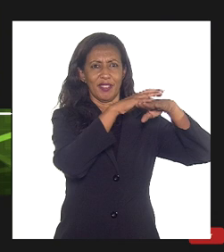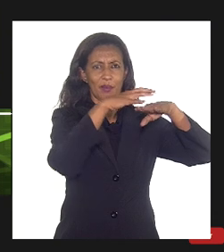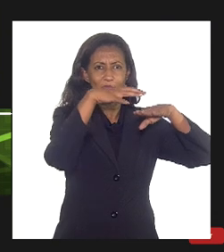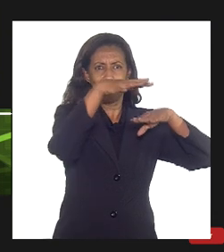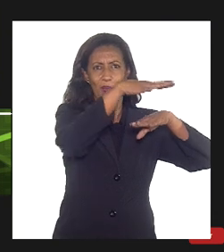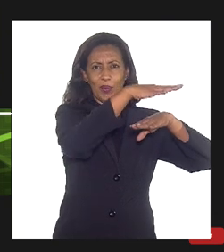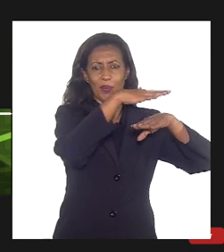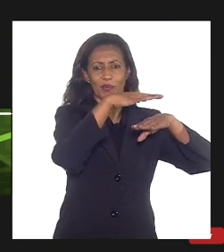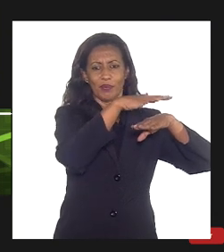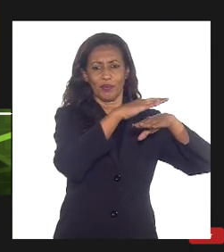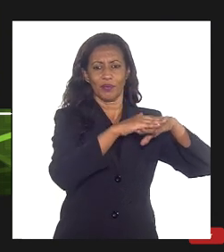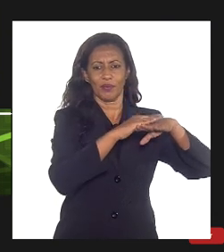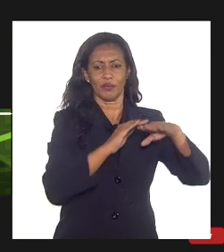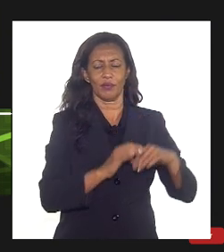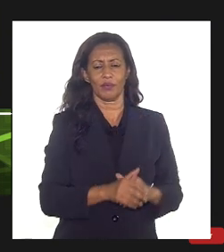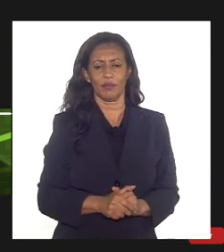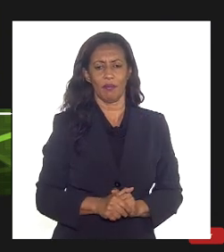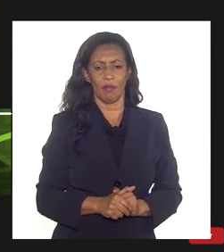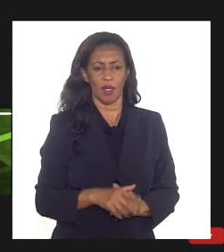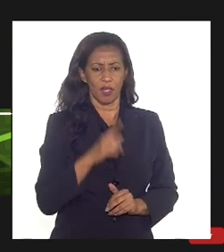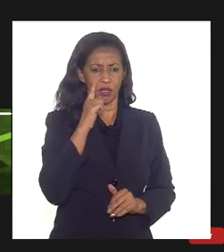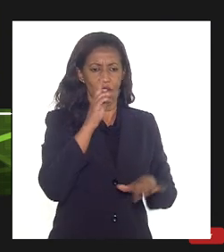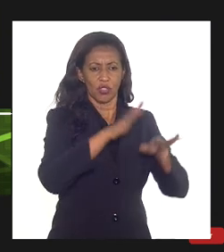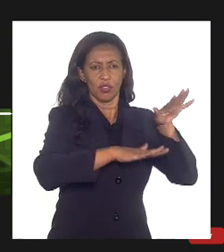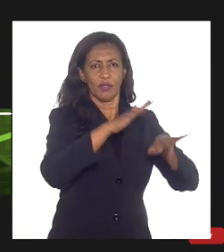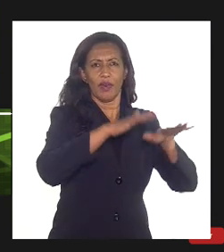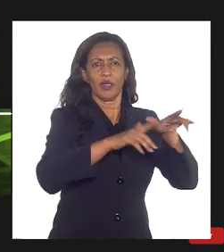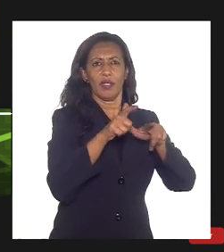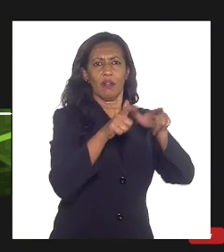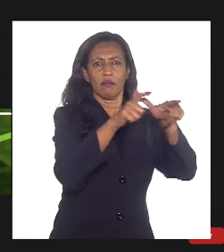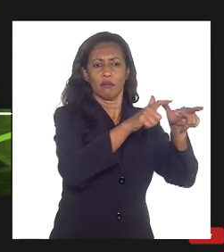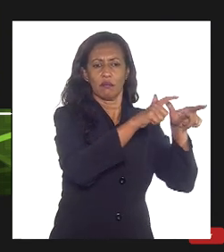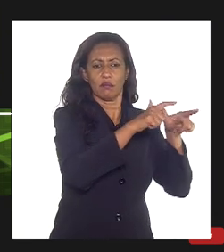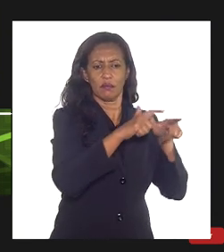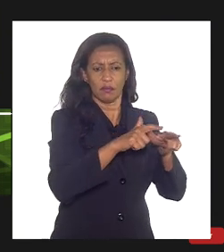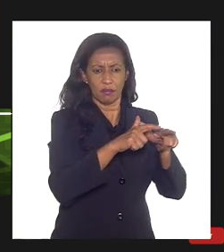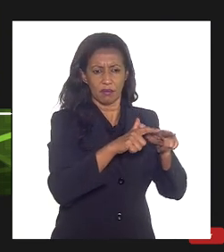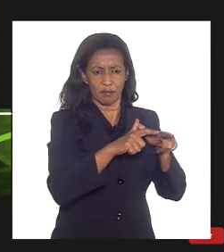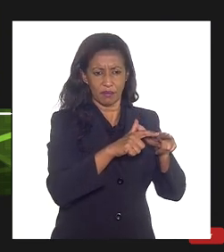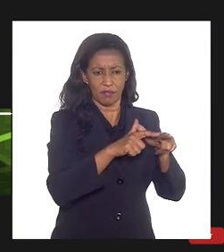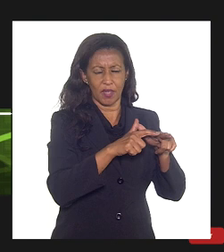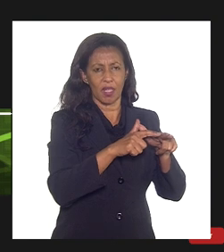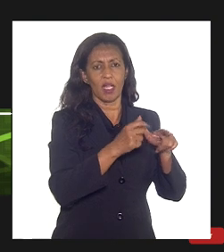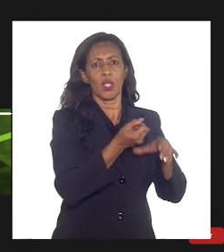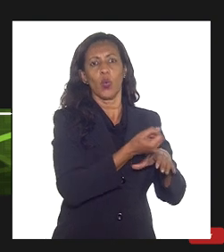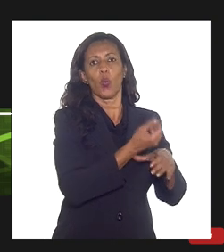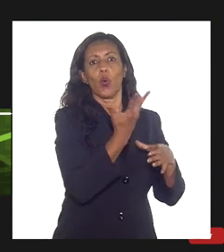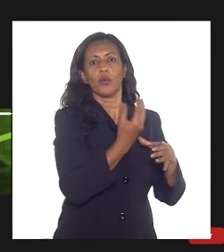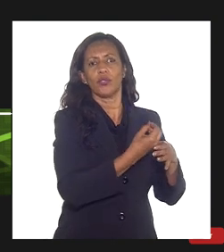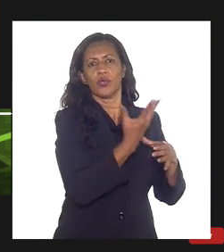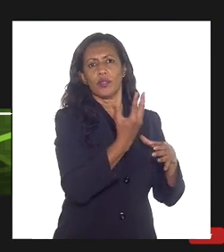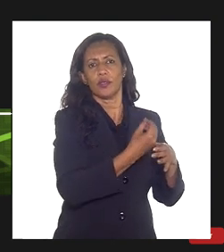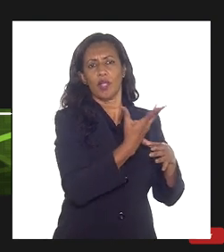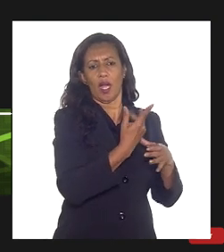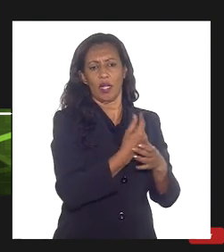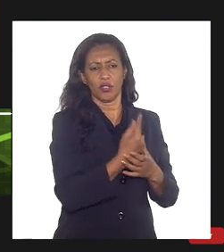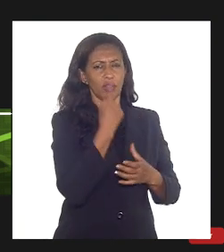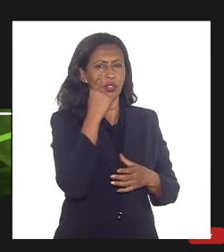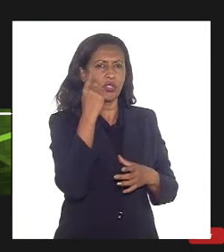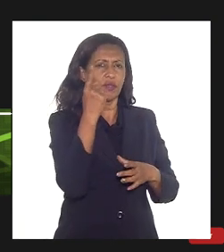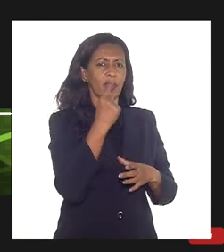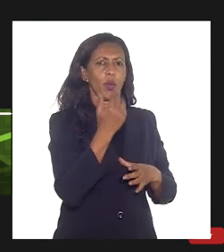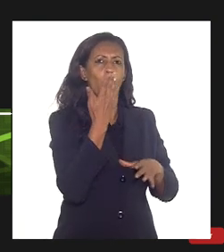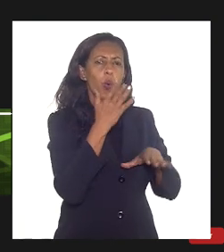postos colocados ali a gente varia a localização desses postos a quantidade a gente faz vários cenários aí